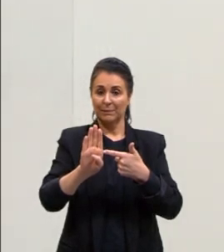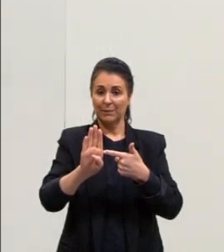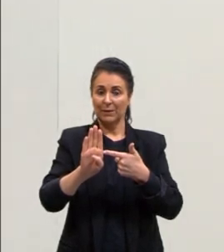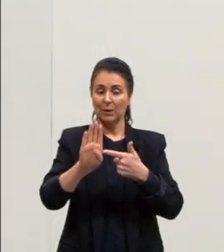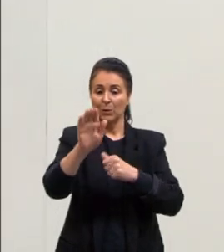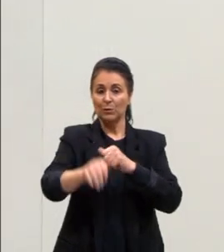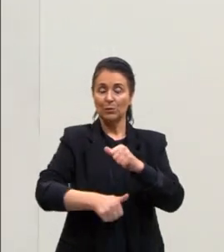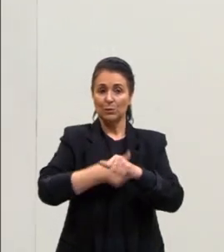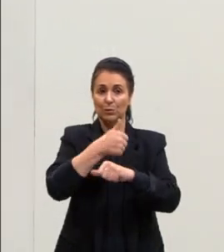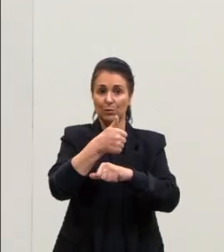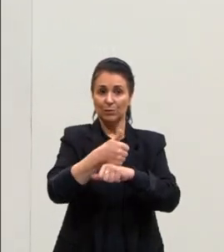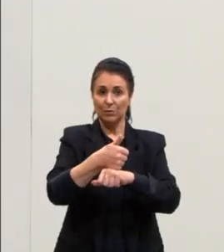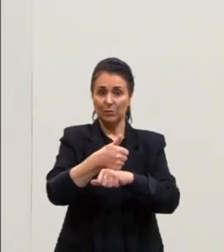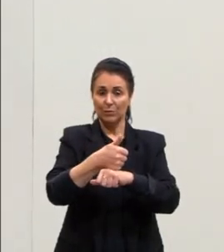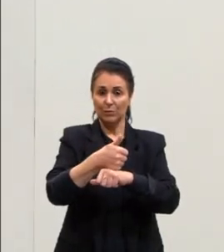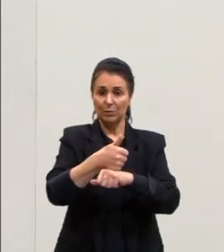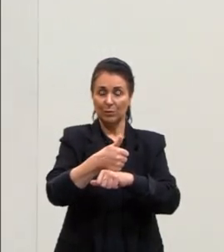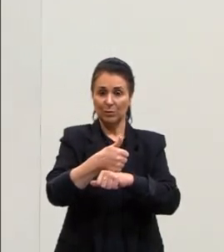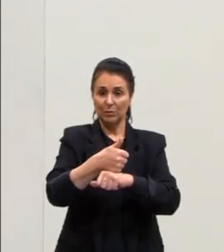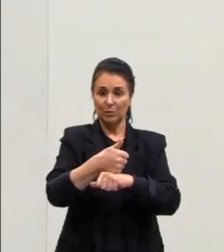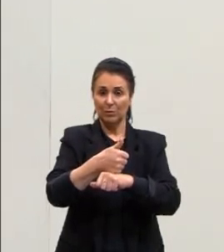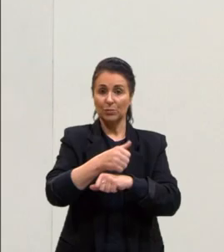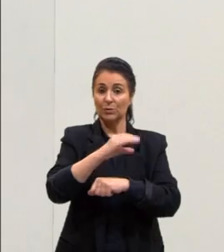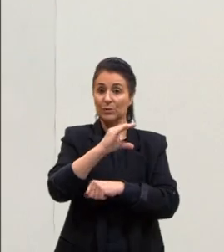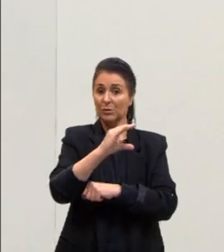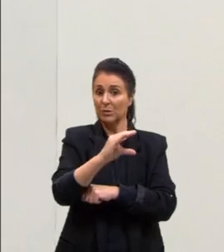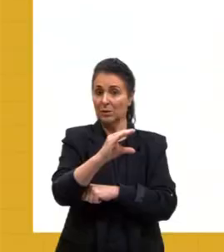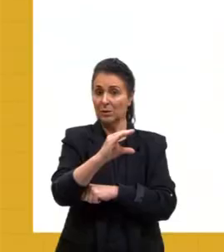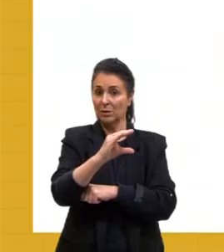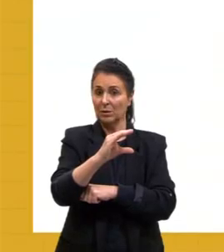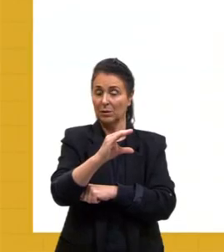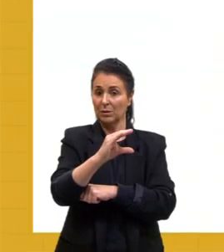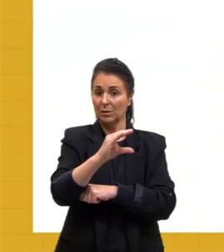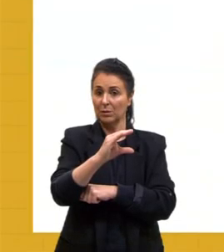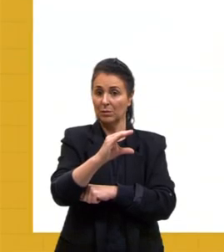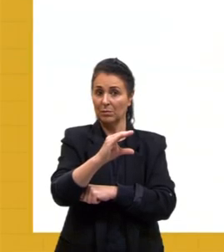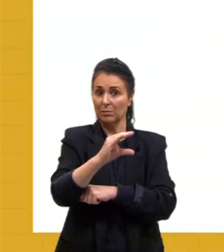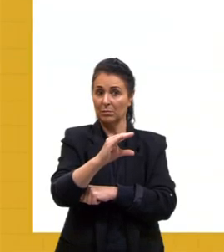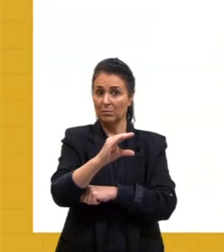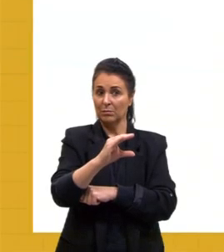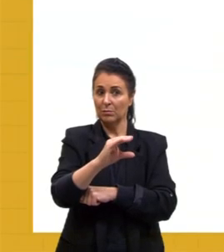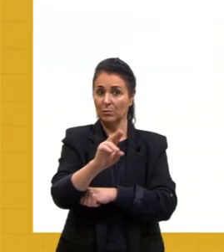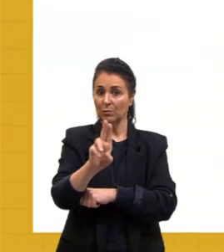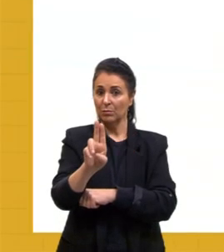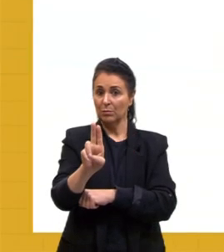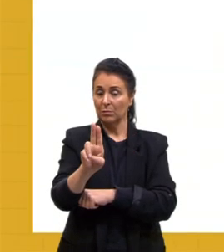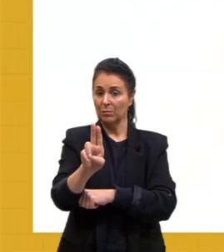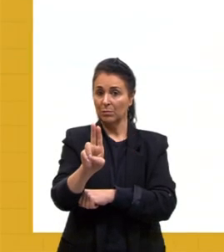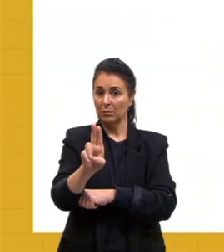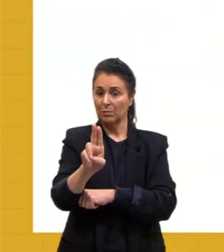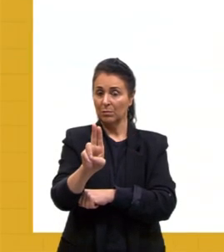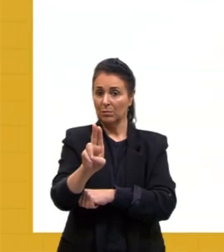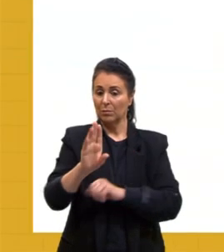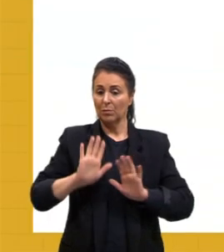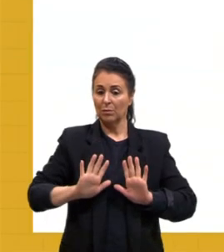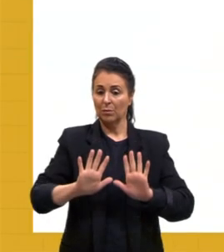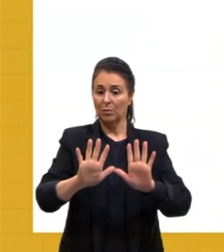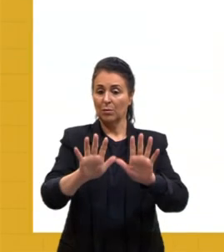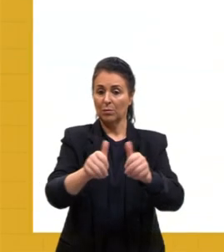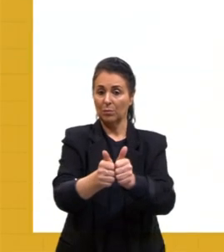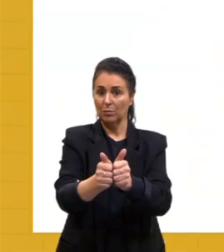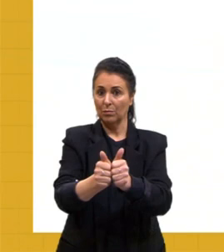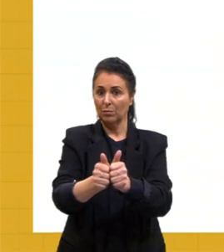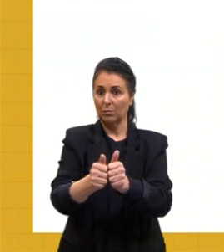substituição de C por U no códon 4. Vamos lá ver o códon